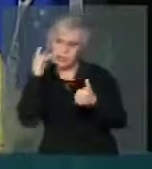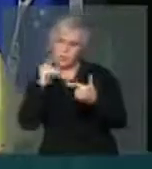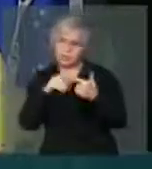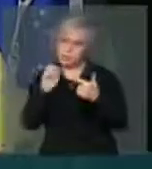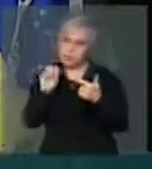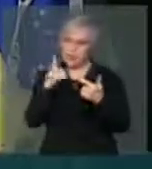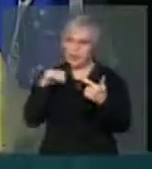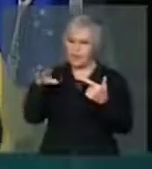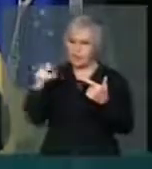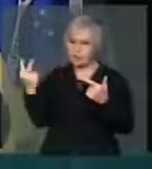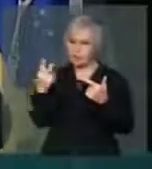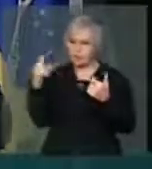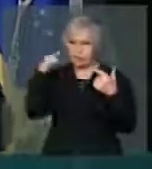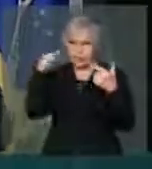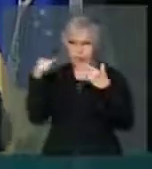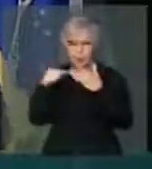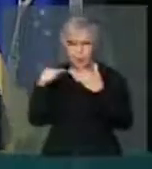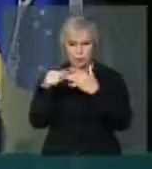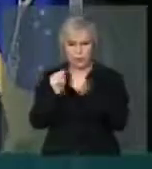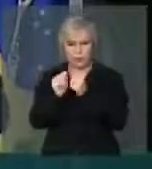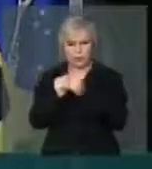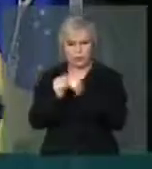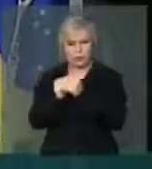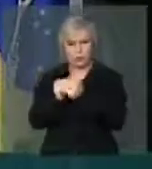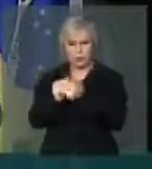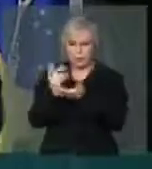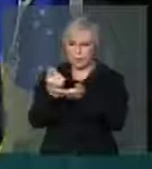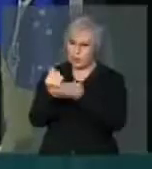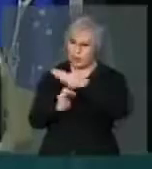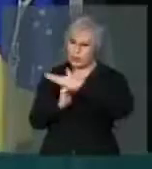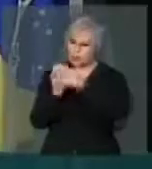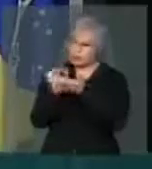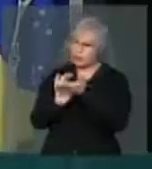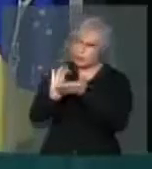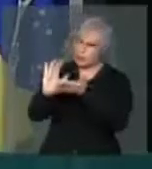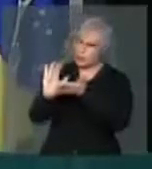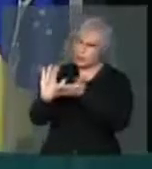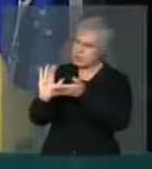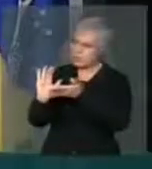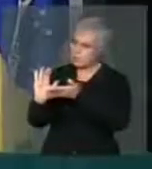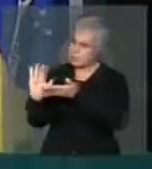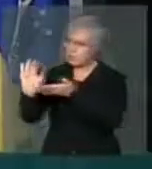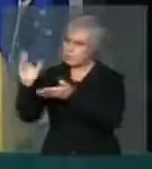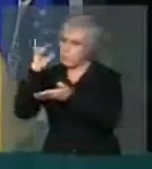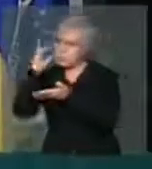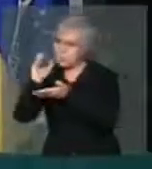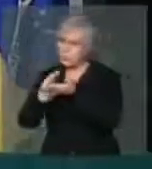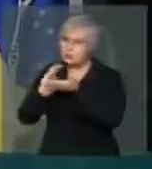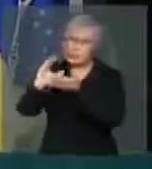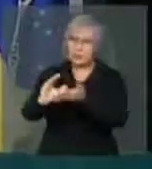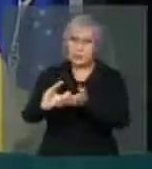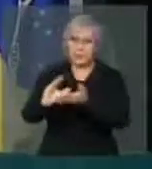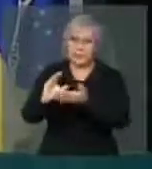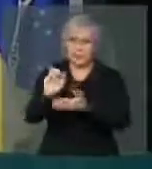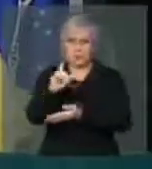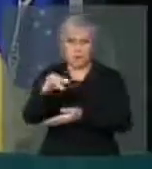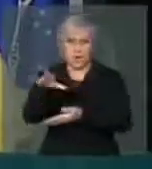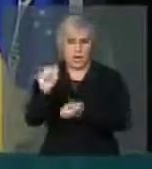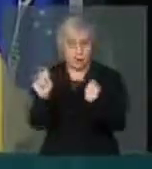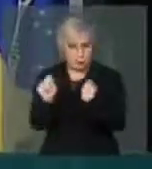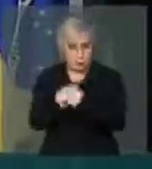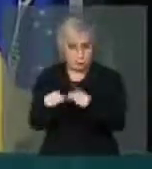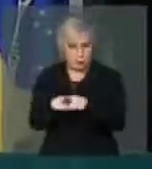ideologicamente que faz com que uma empresa doe para ambas as campanhas? Não podemos